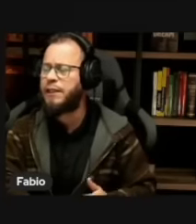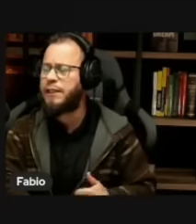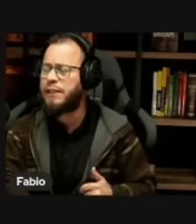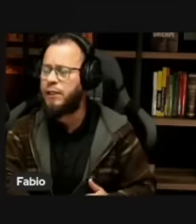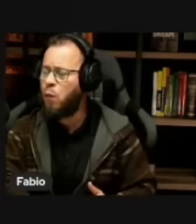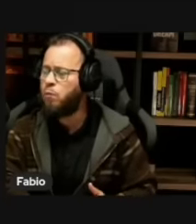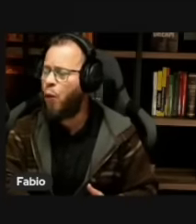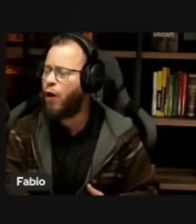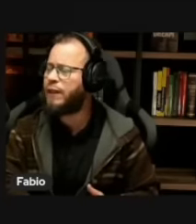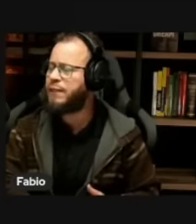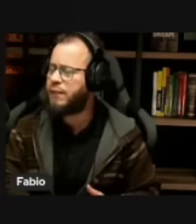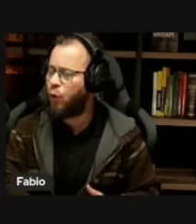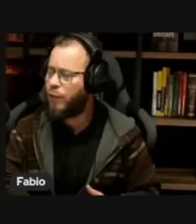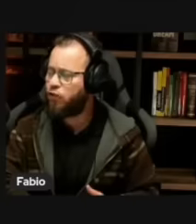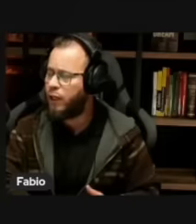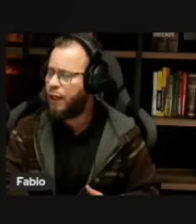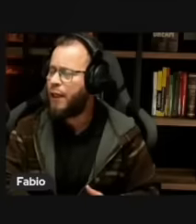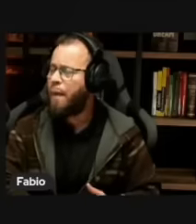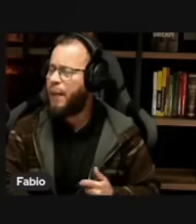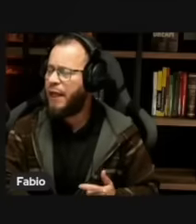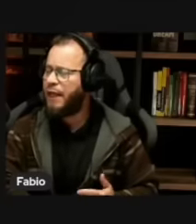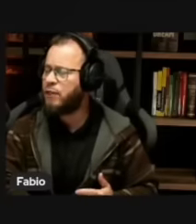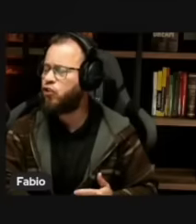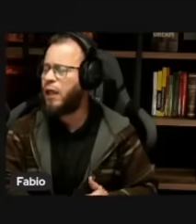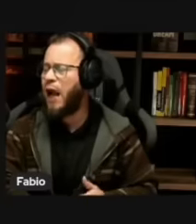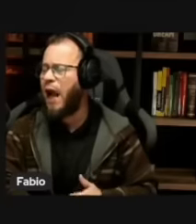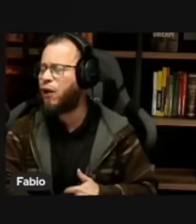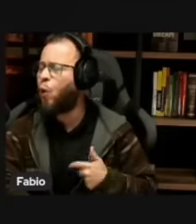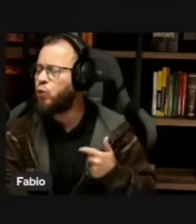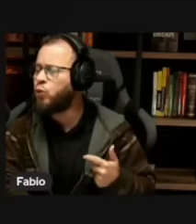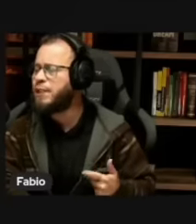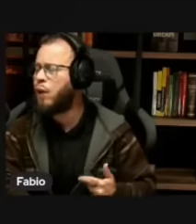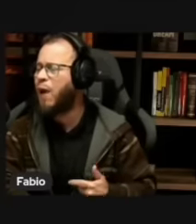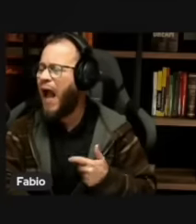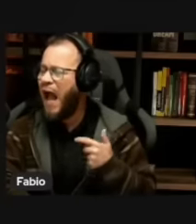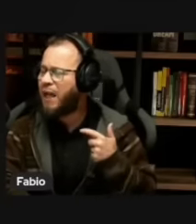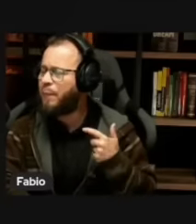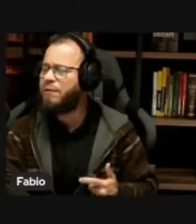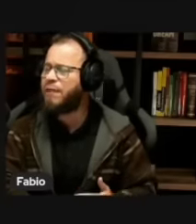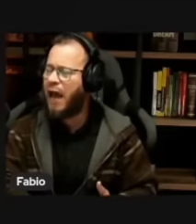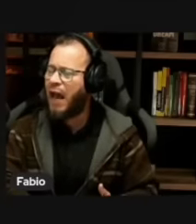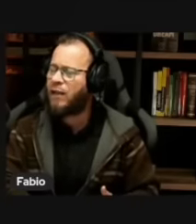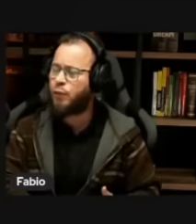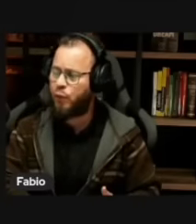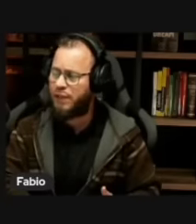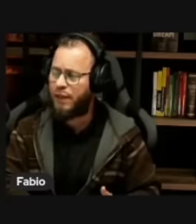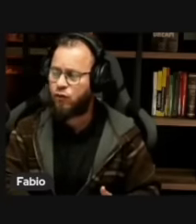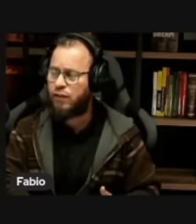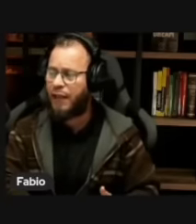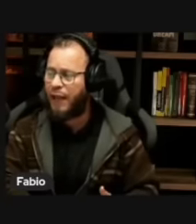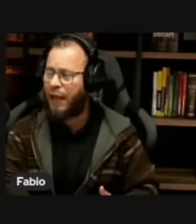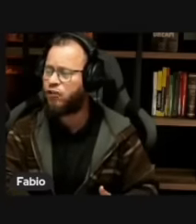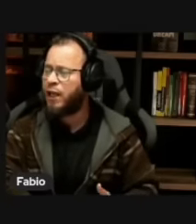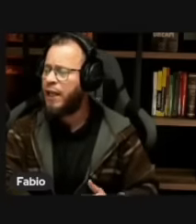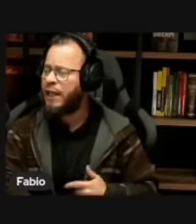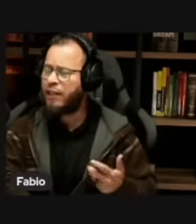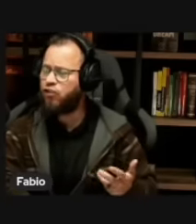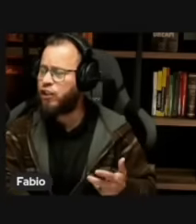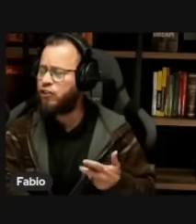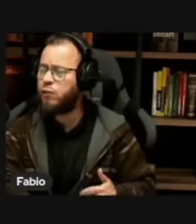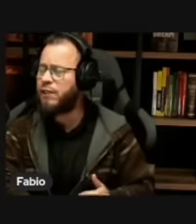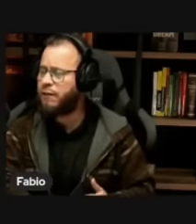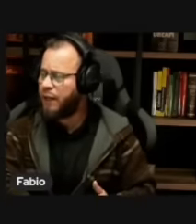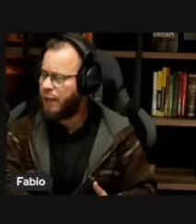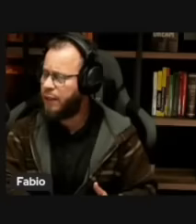comandantes não podem se omitir perante a condução arbitrária de processos ilegais que